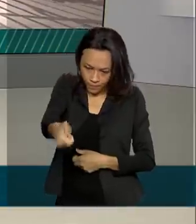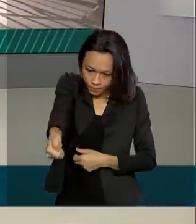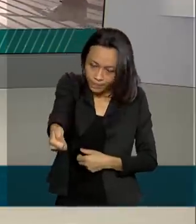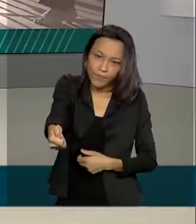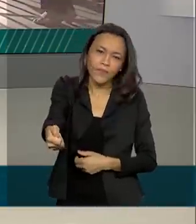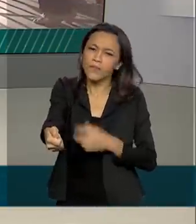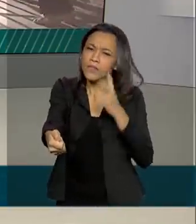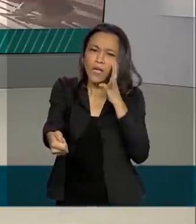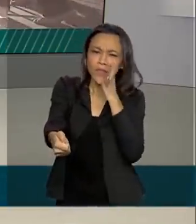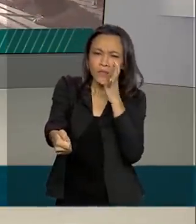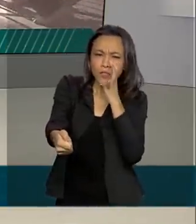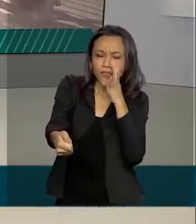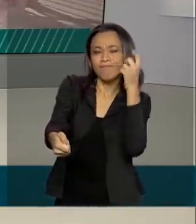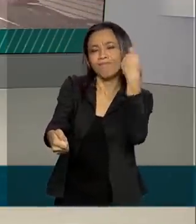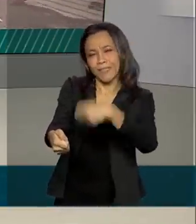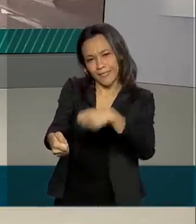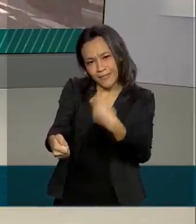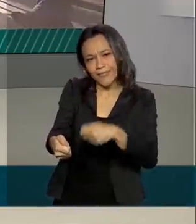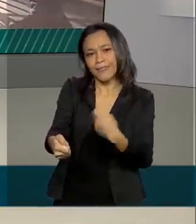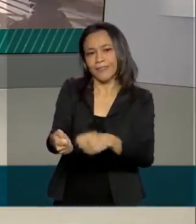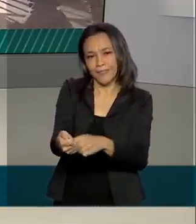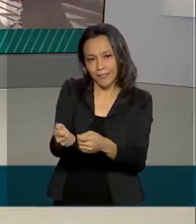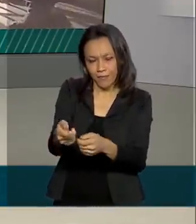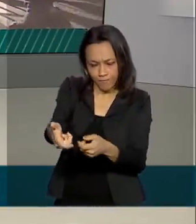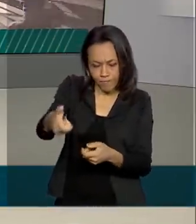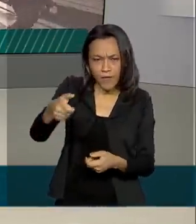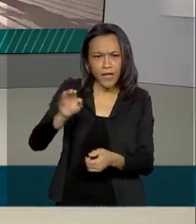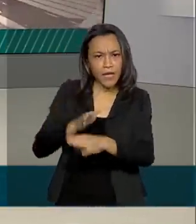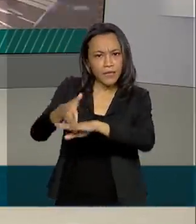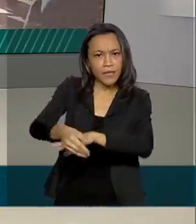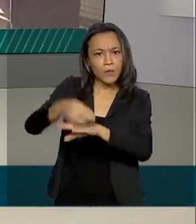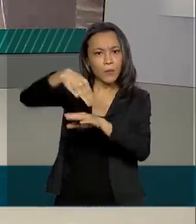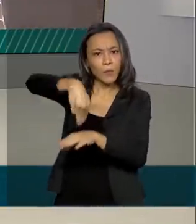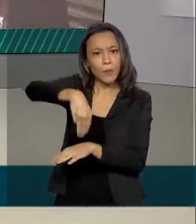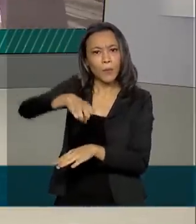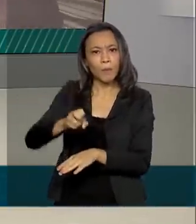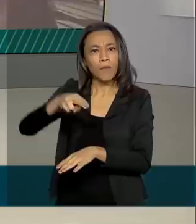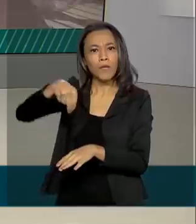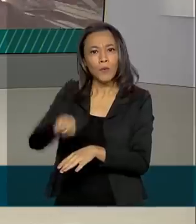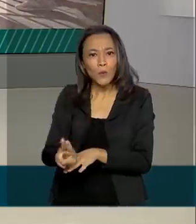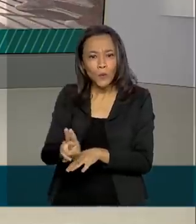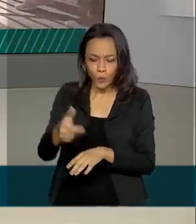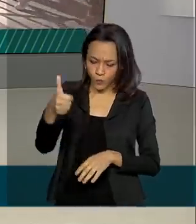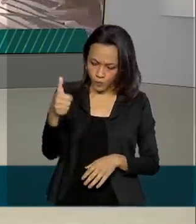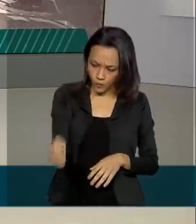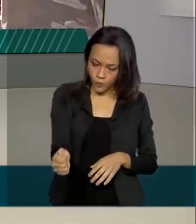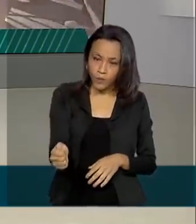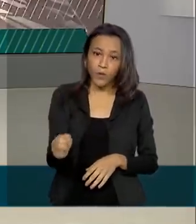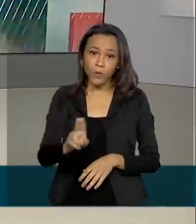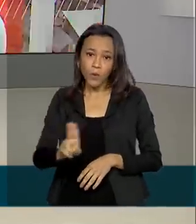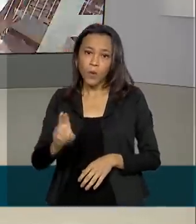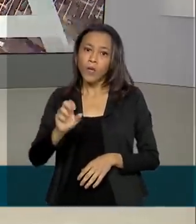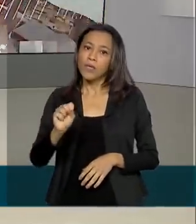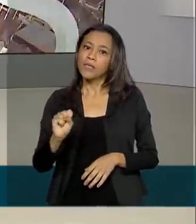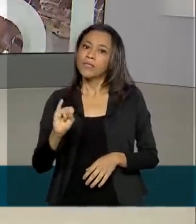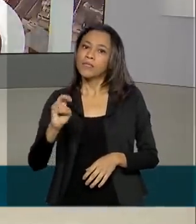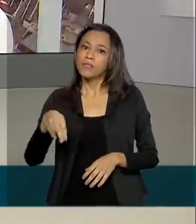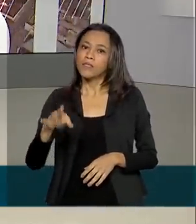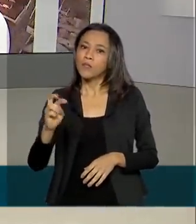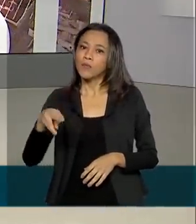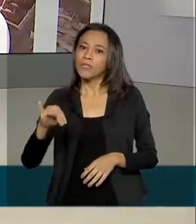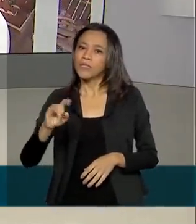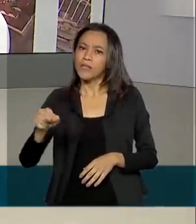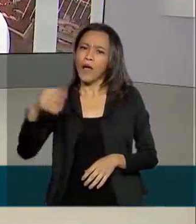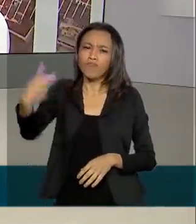assistir, você vai precisar ressintonizar seus canais. Basta entrar no menu da sua TV, clicar em Sintonizar, e a TV vai fazer isso